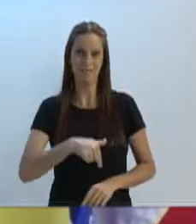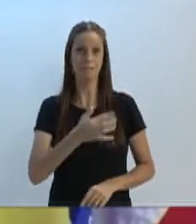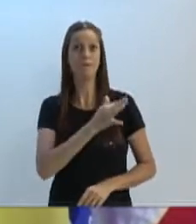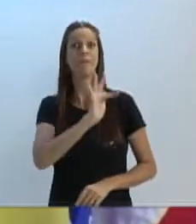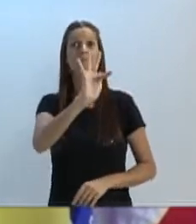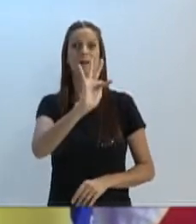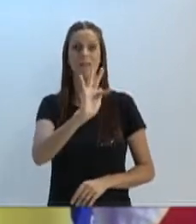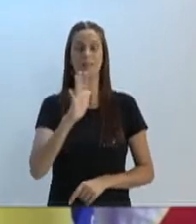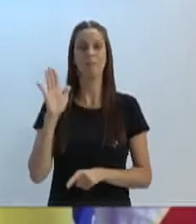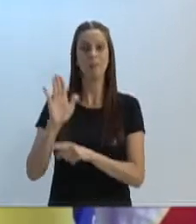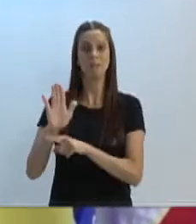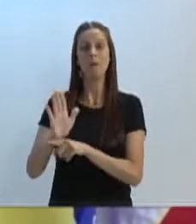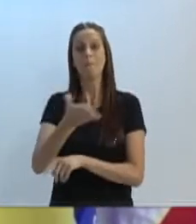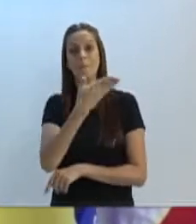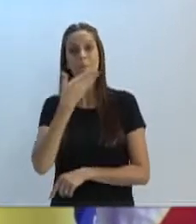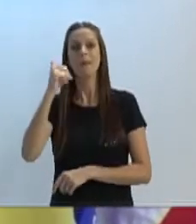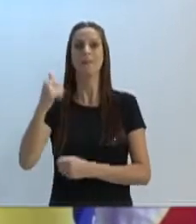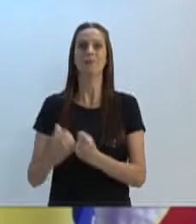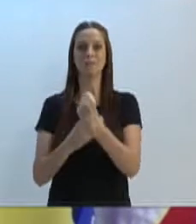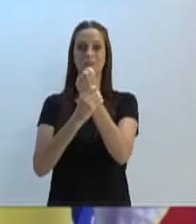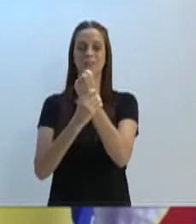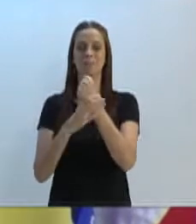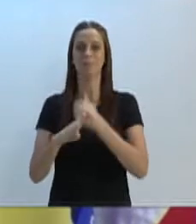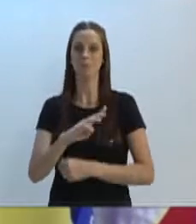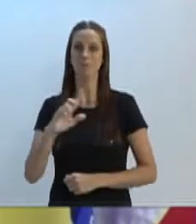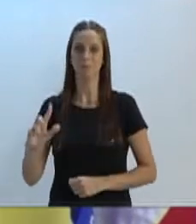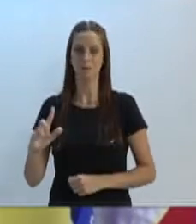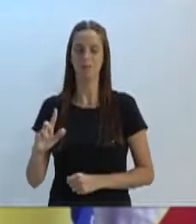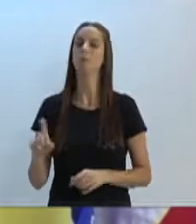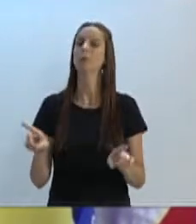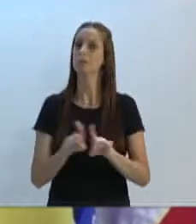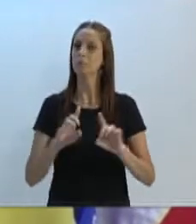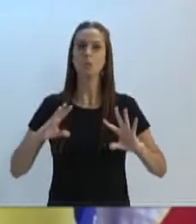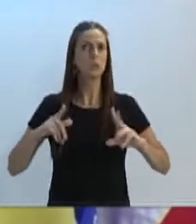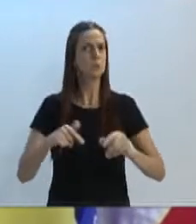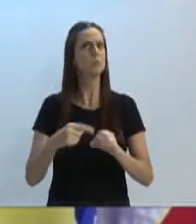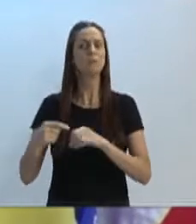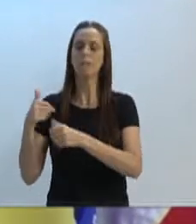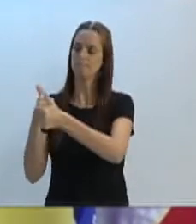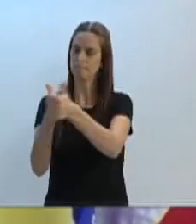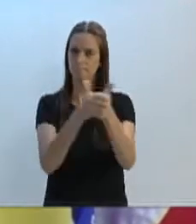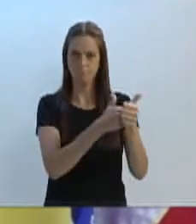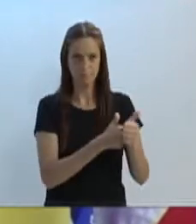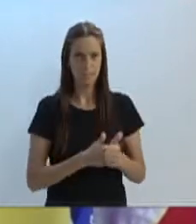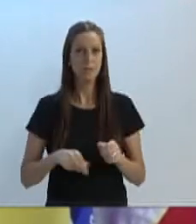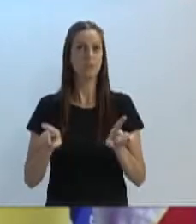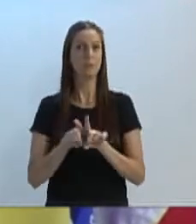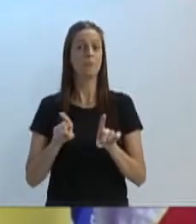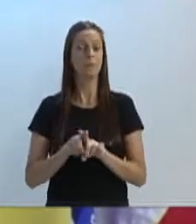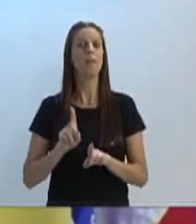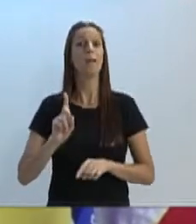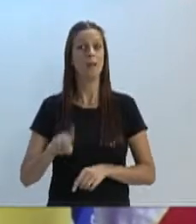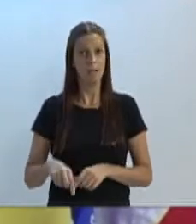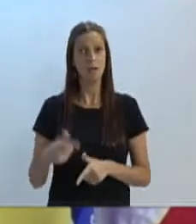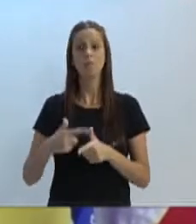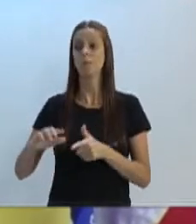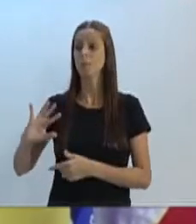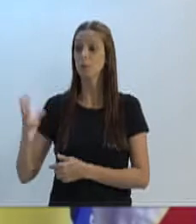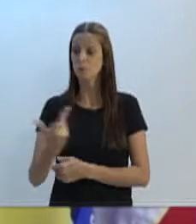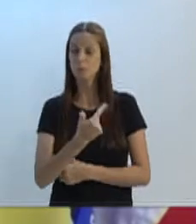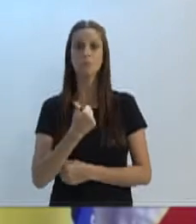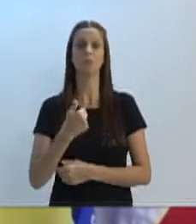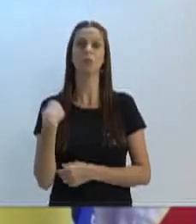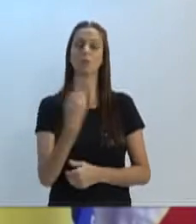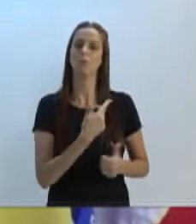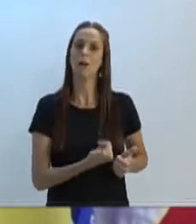fortalecer todo o sistema de segurança de Blumenau e de todo o médio Vale de Itajé. Essa é uma demanda de todos nós, então, aqui o nosso